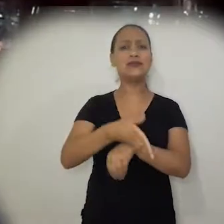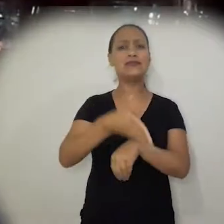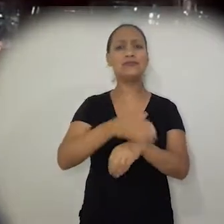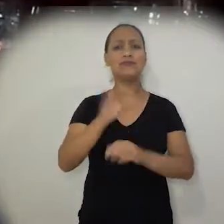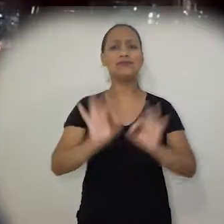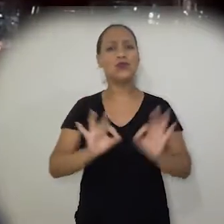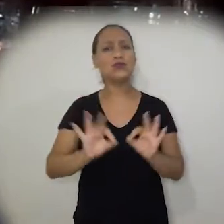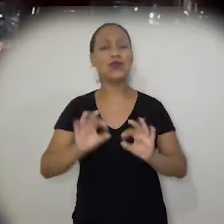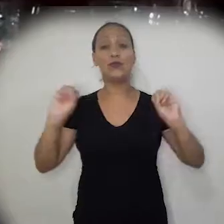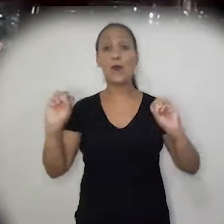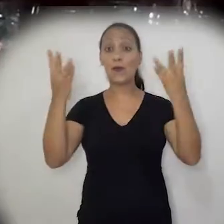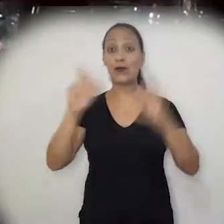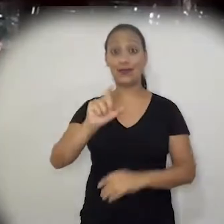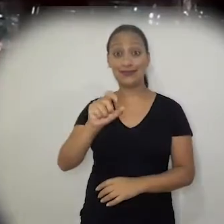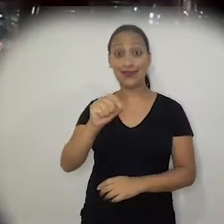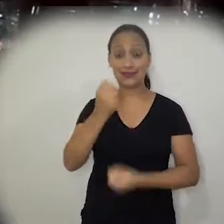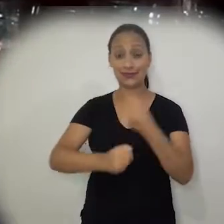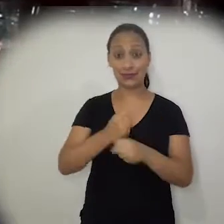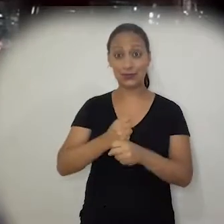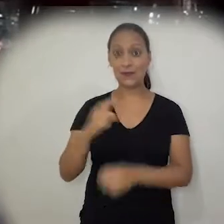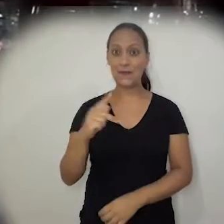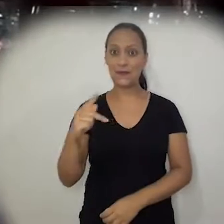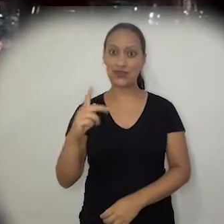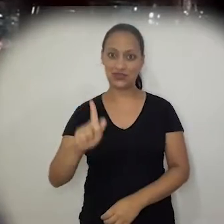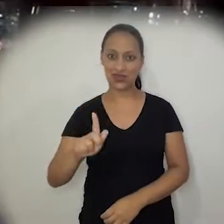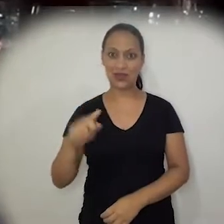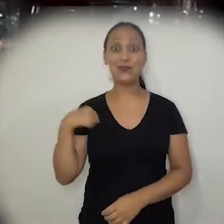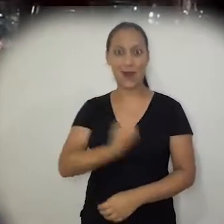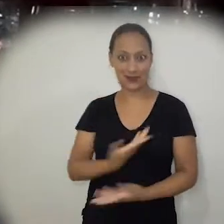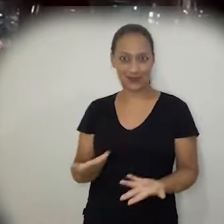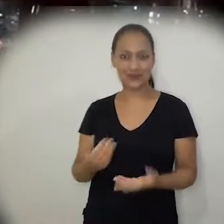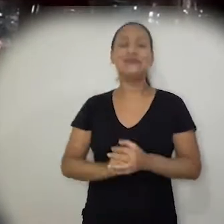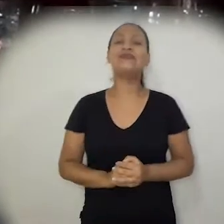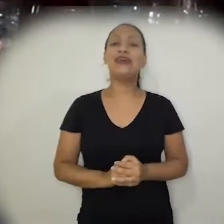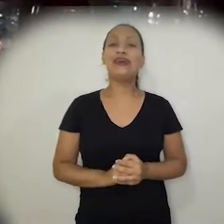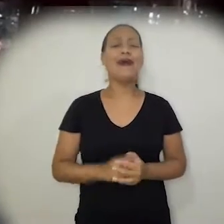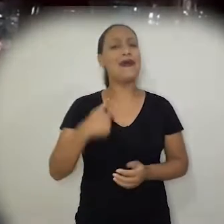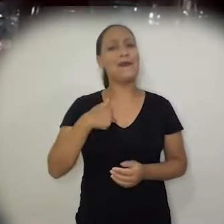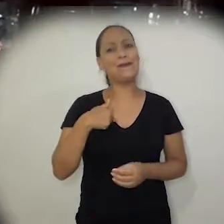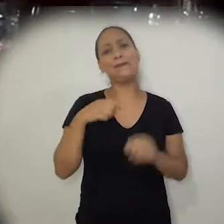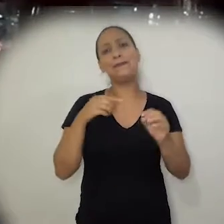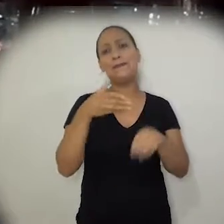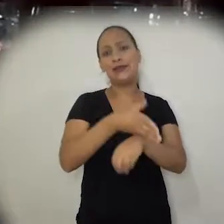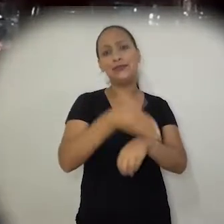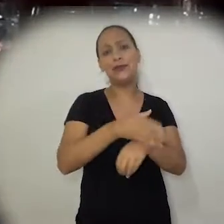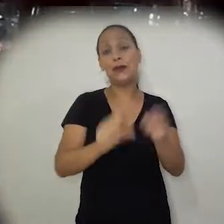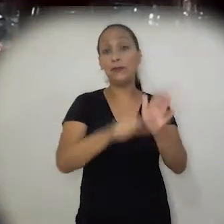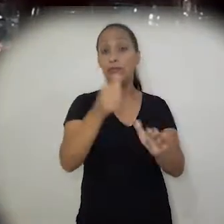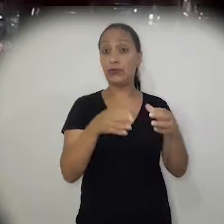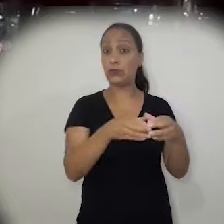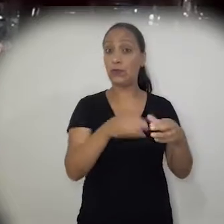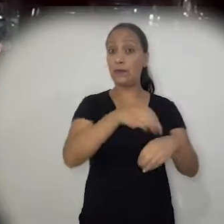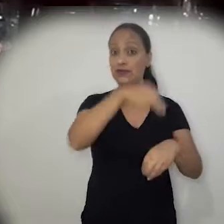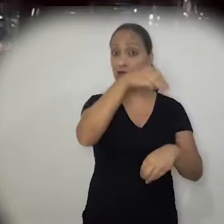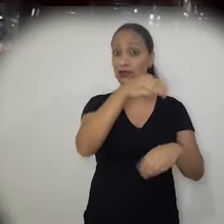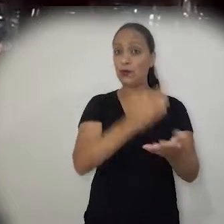projeto que comemora os 10 anos do nosso PPG, especialmente porque eu fiz parte não só da primeira turma do mestrado